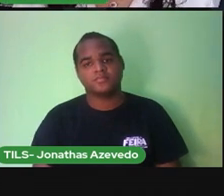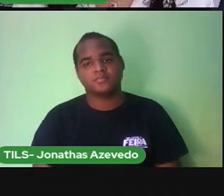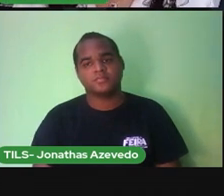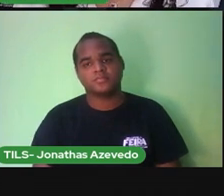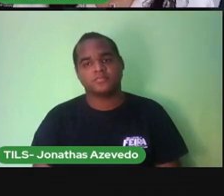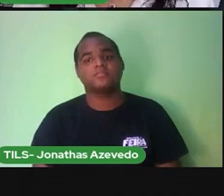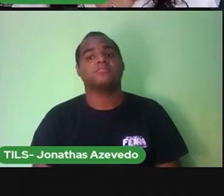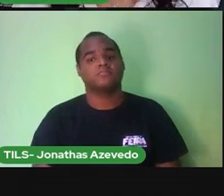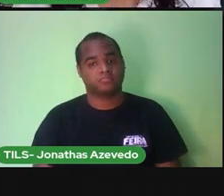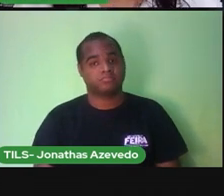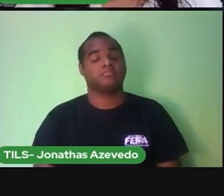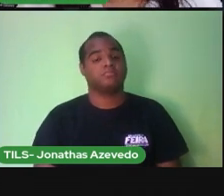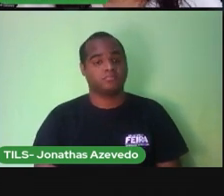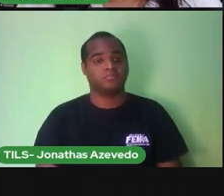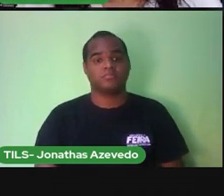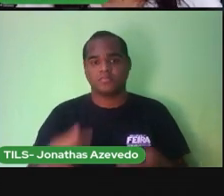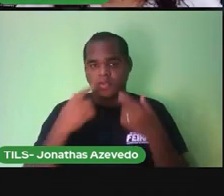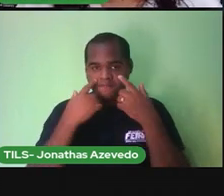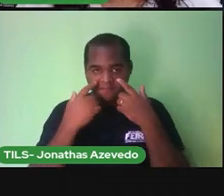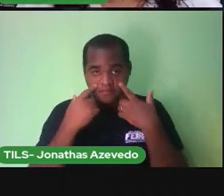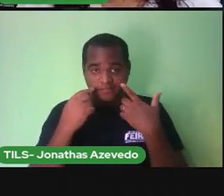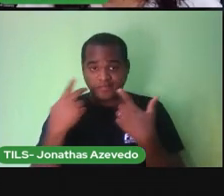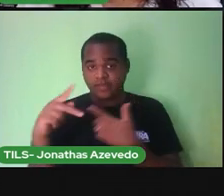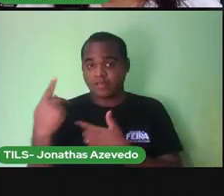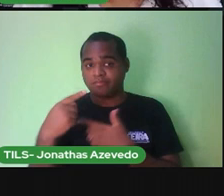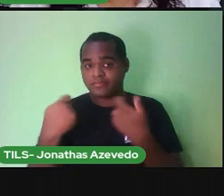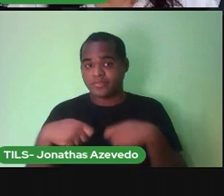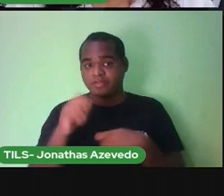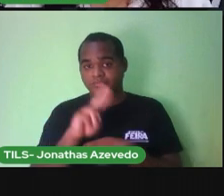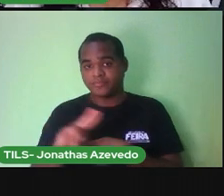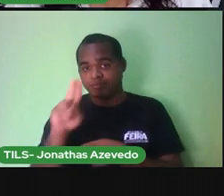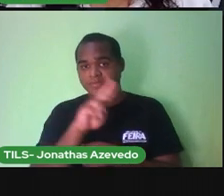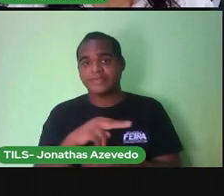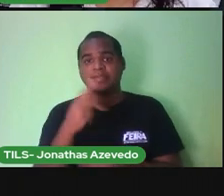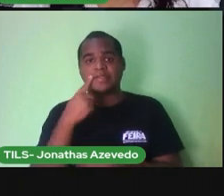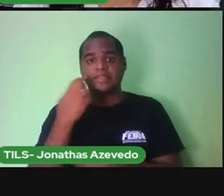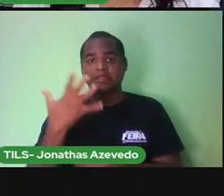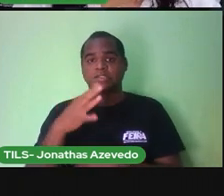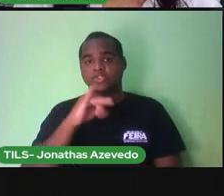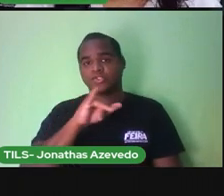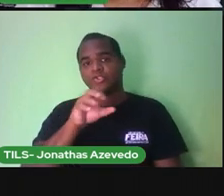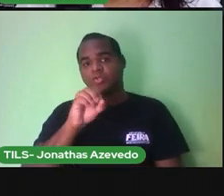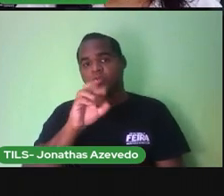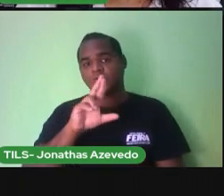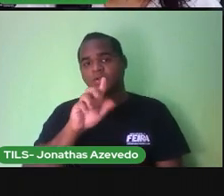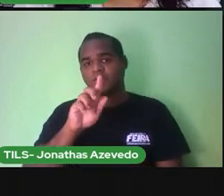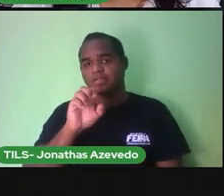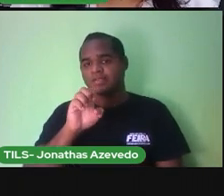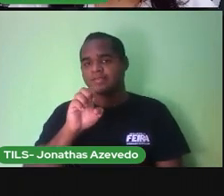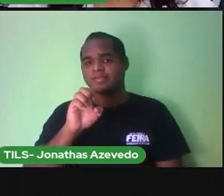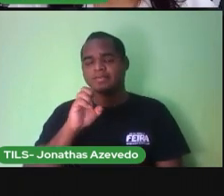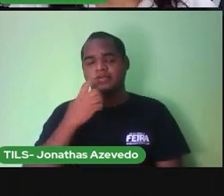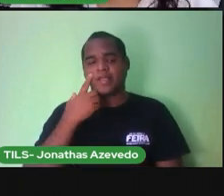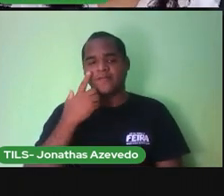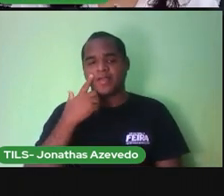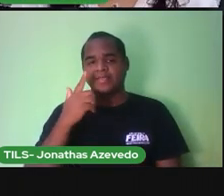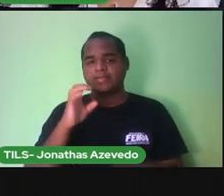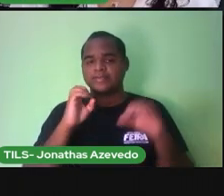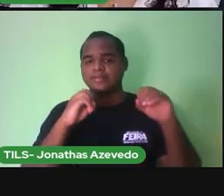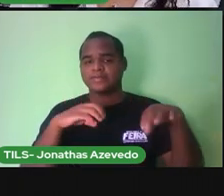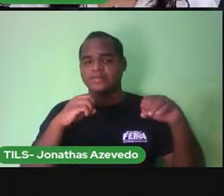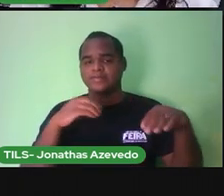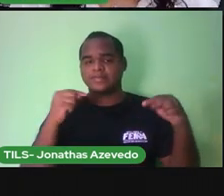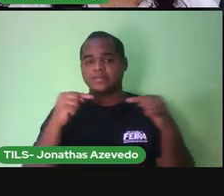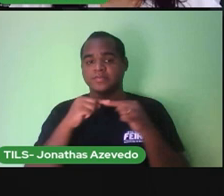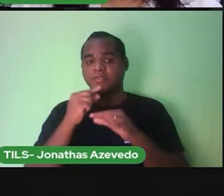convencionais E quando Nós podemos Utilizá-las Jorge Teve aula De medidas